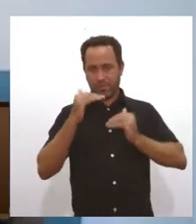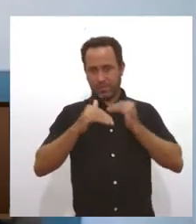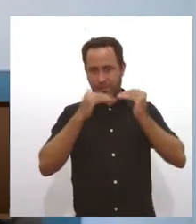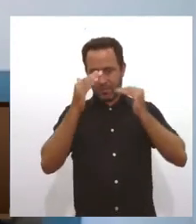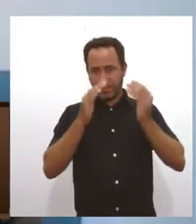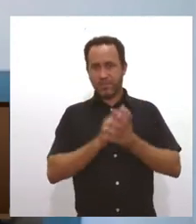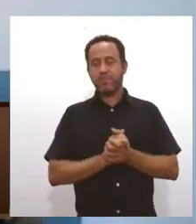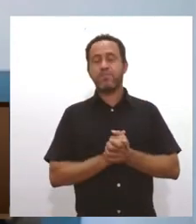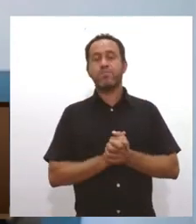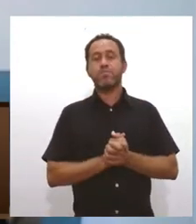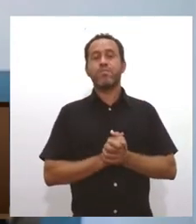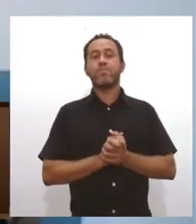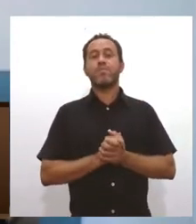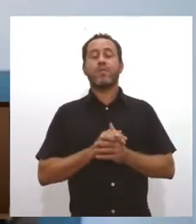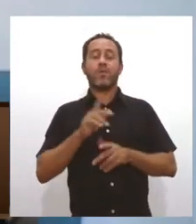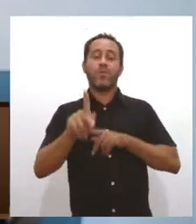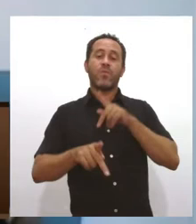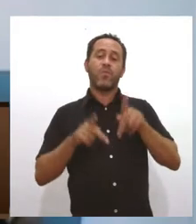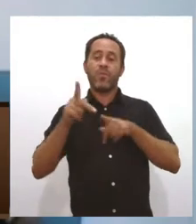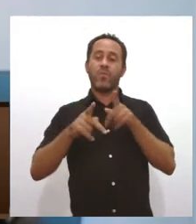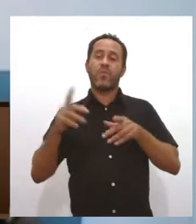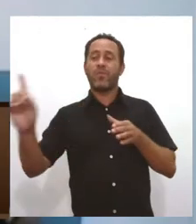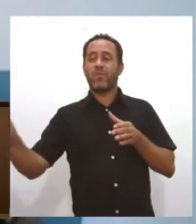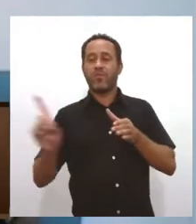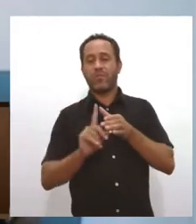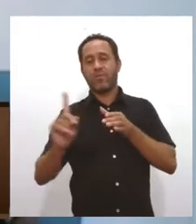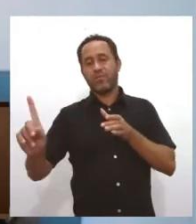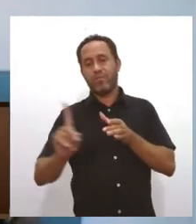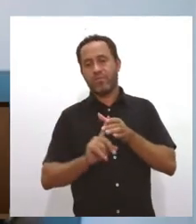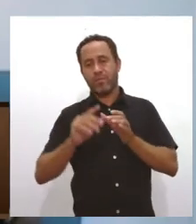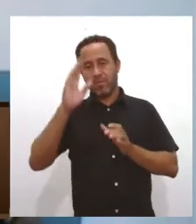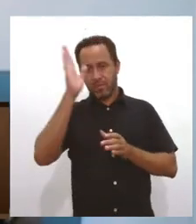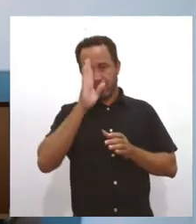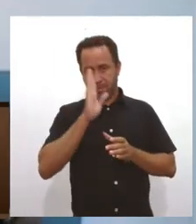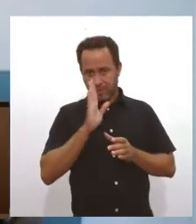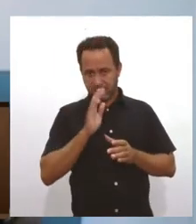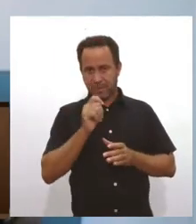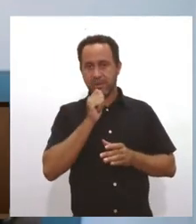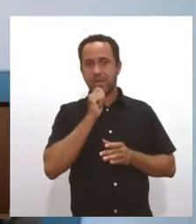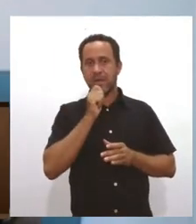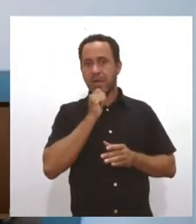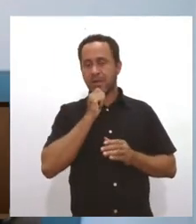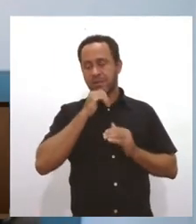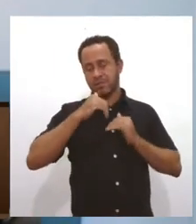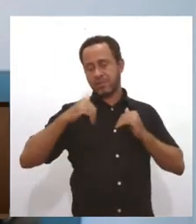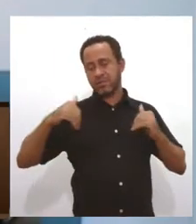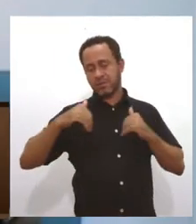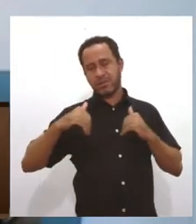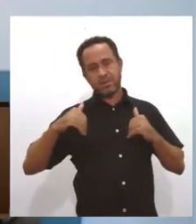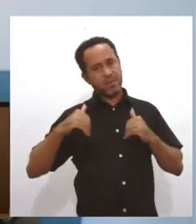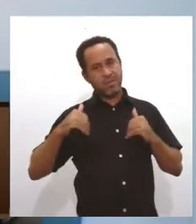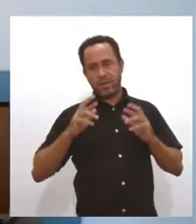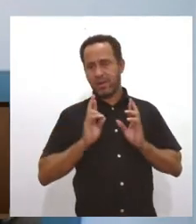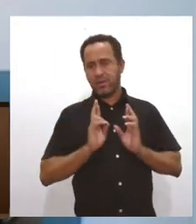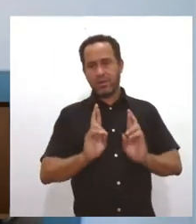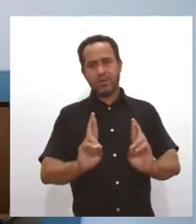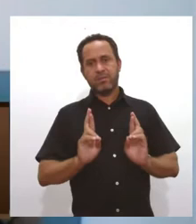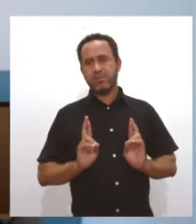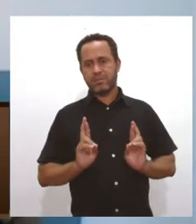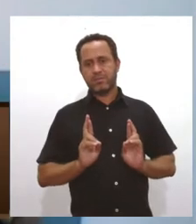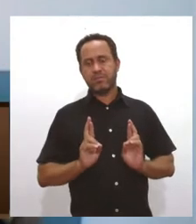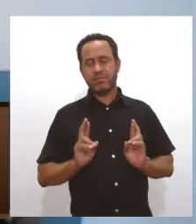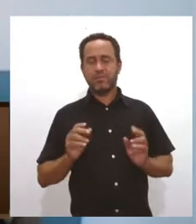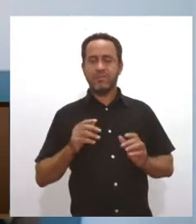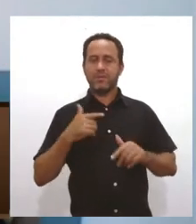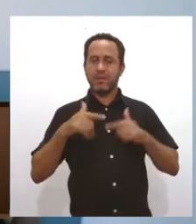participação popular. Infelizmente, nós brasileiros, nós ainda somos muito apáticos no que diz respeito à participação